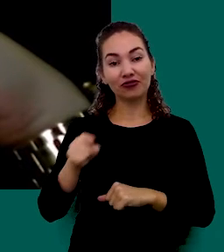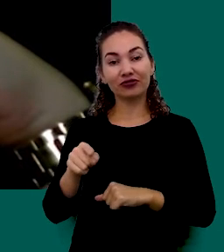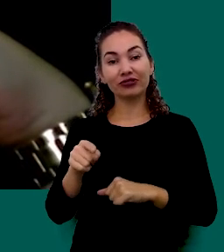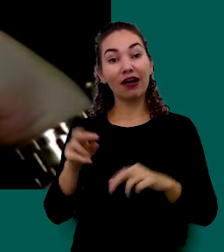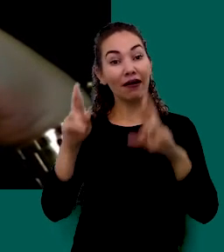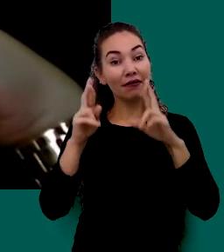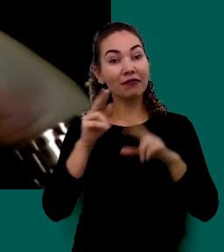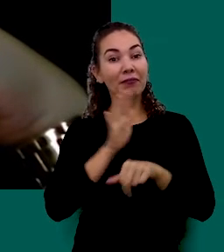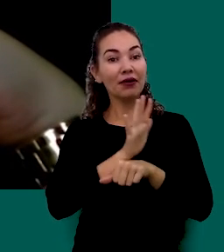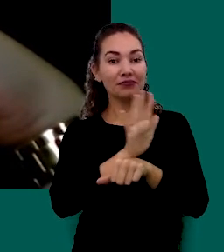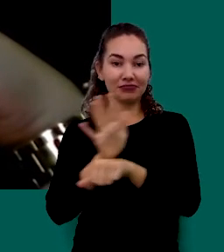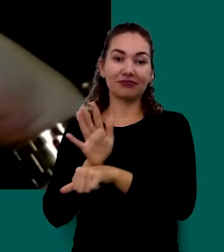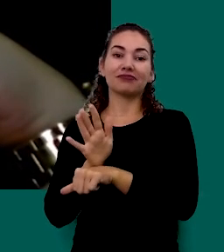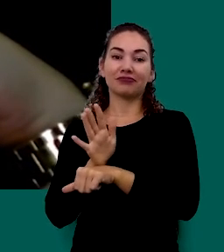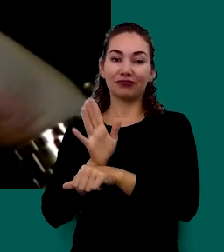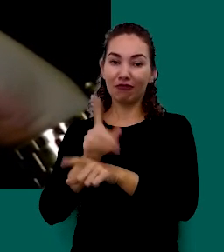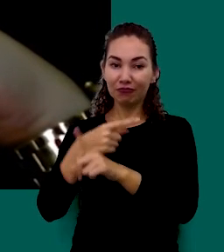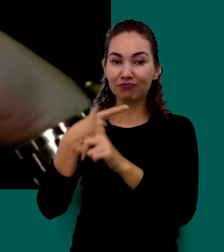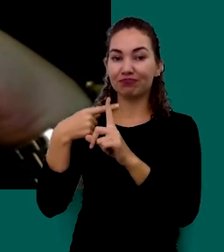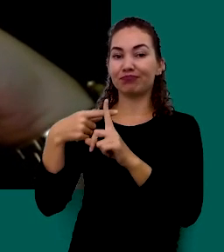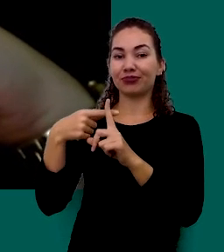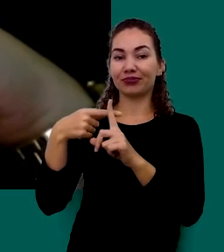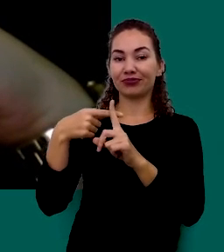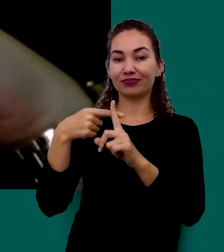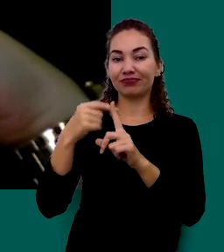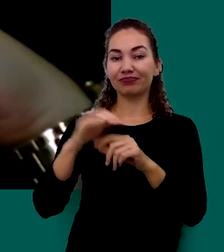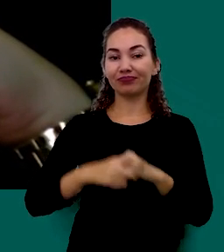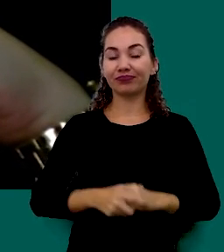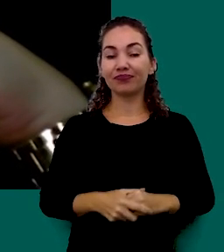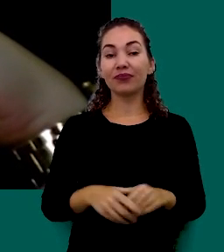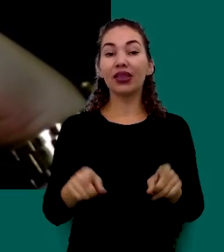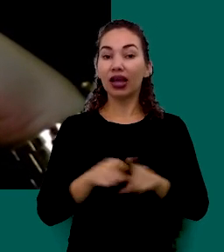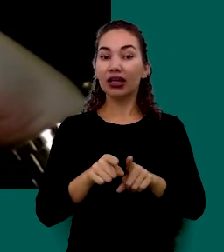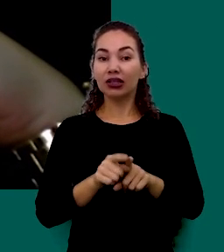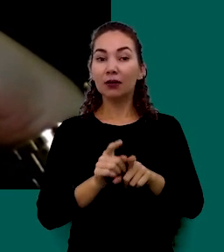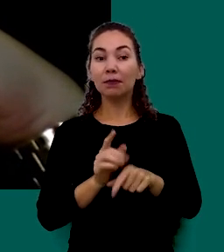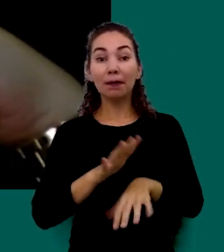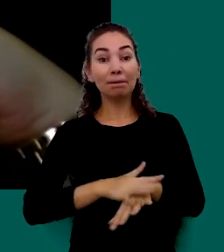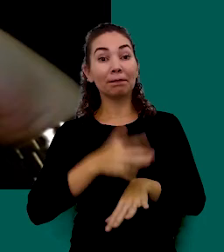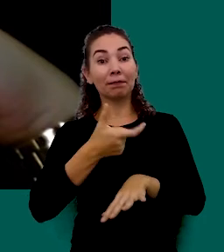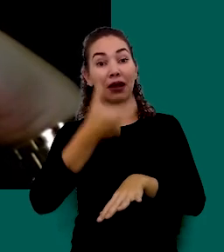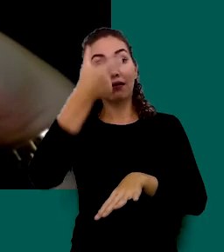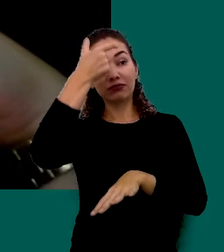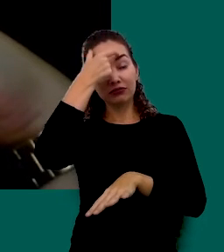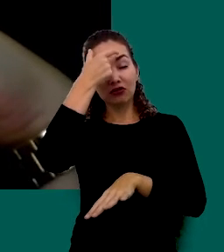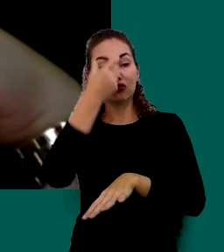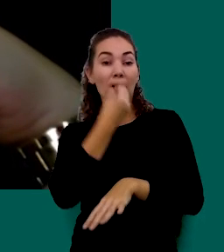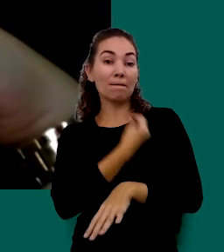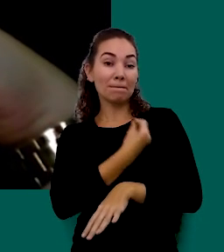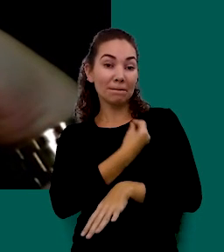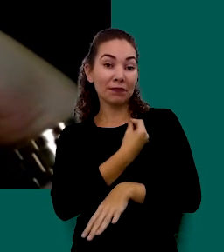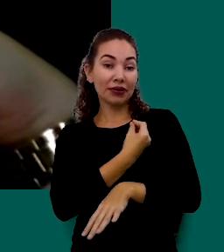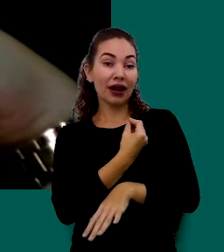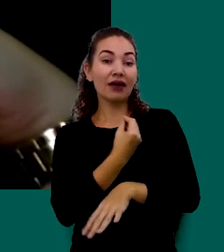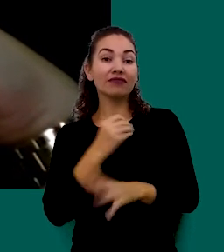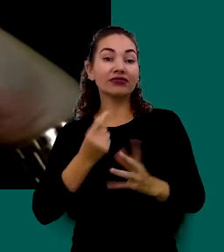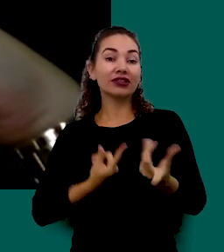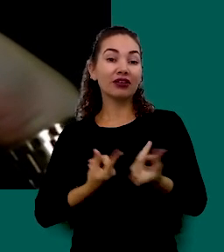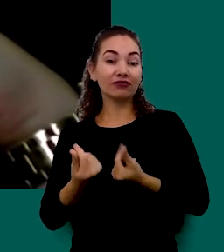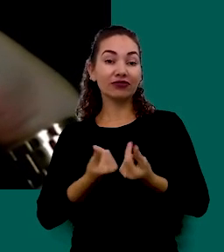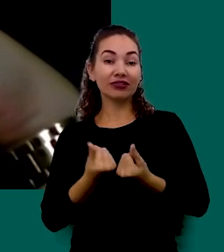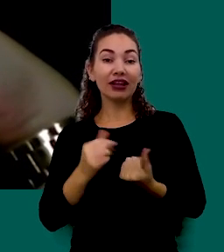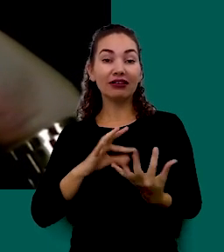Ter Contribuído Positivamente E Que Tenha Agregado Mais Conhecimentos Para A Vida Financeira De Todos